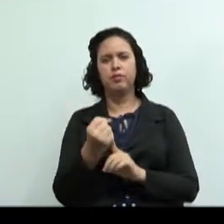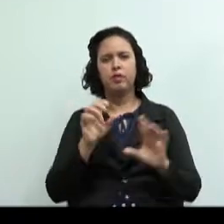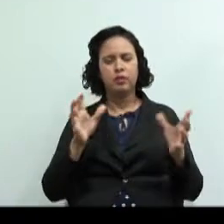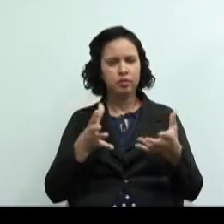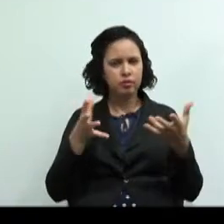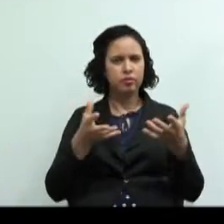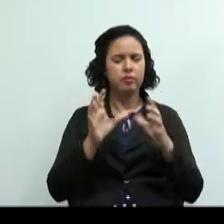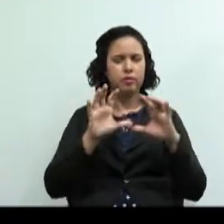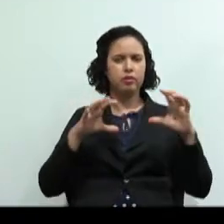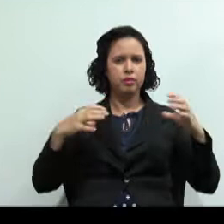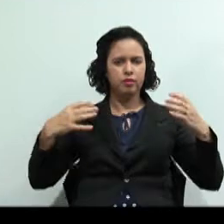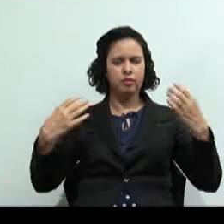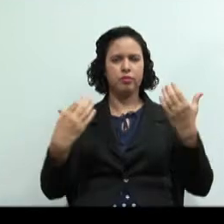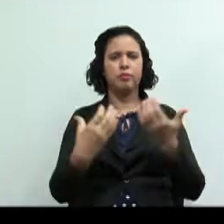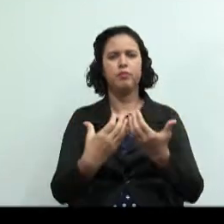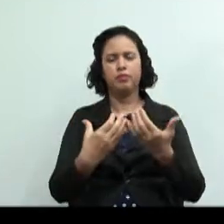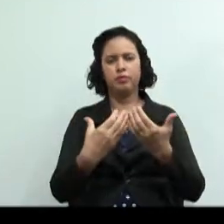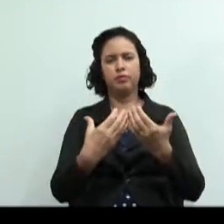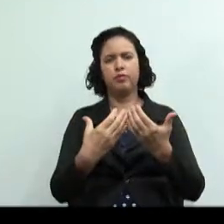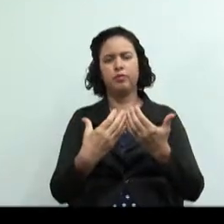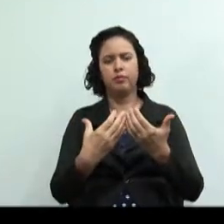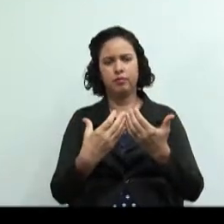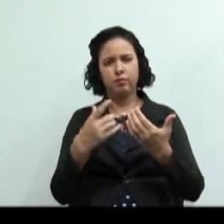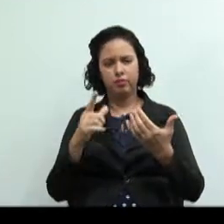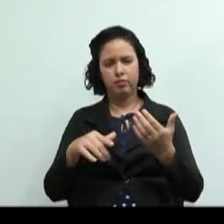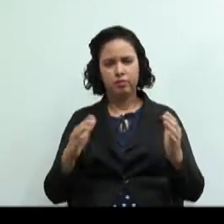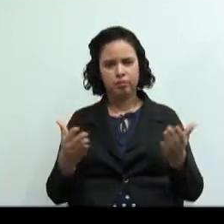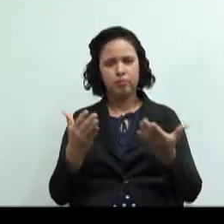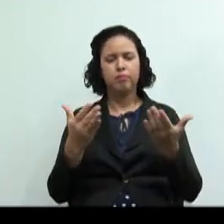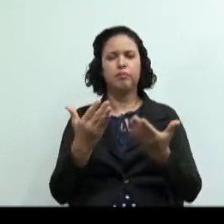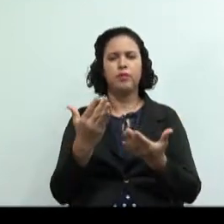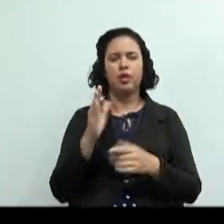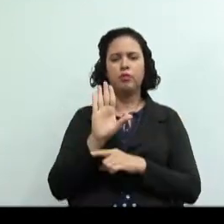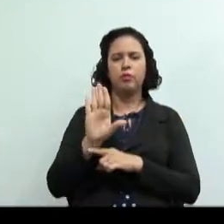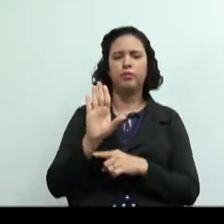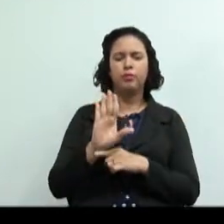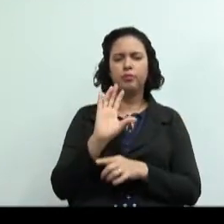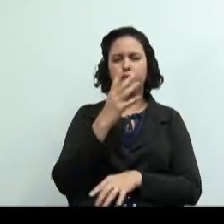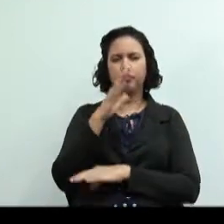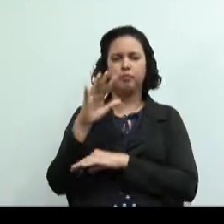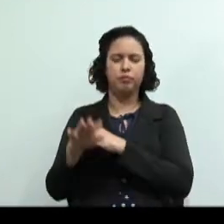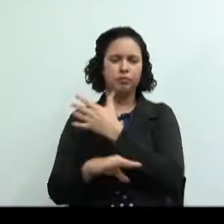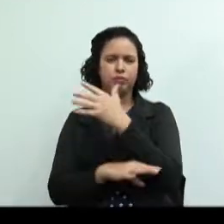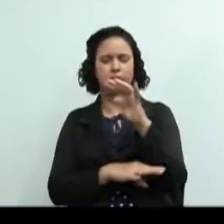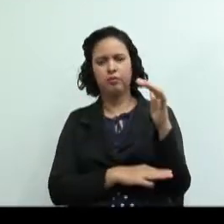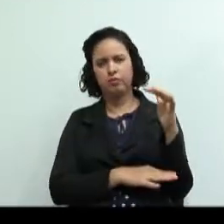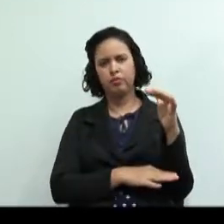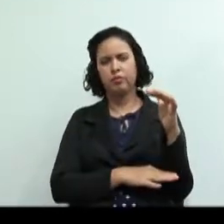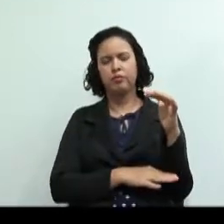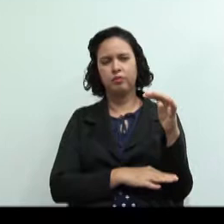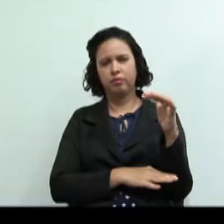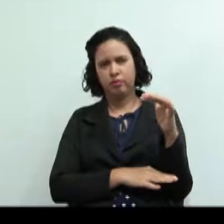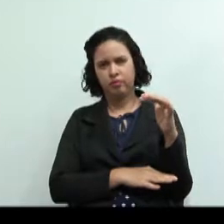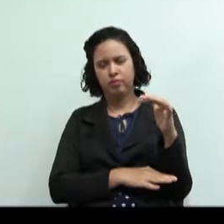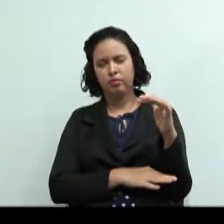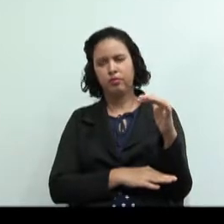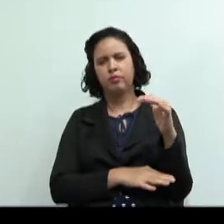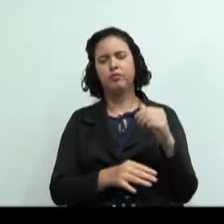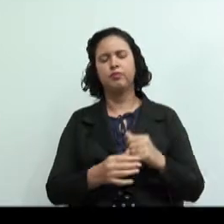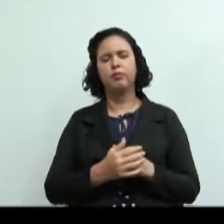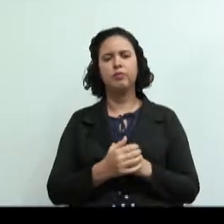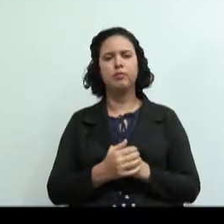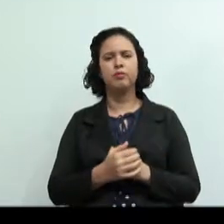da comunidade à participação dos projetos de recuperação ambiental e redução dos impactos ambientais e sociais.